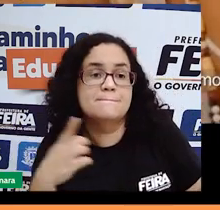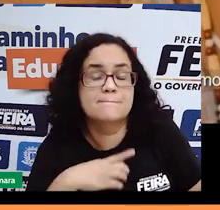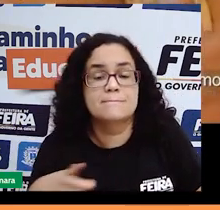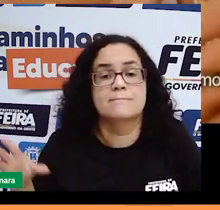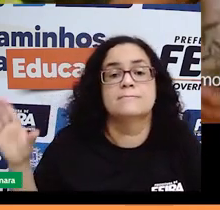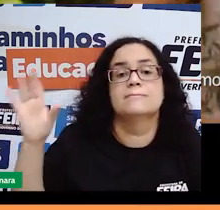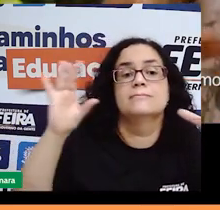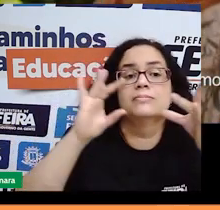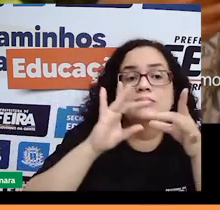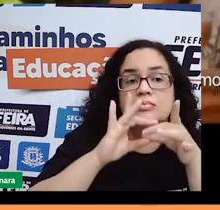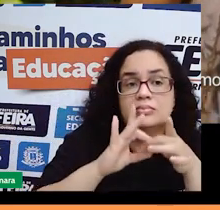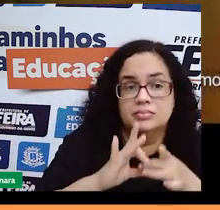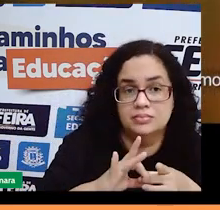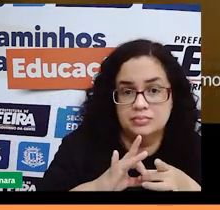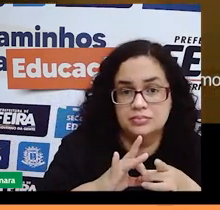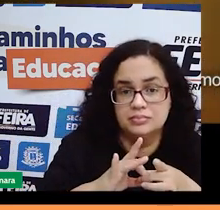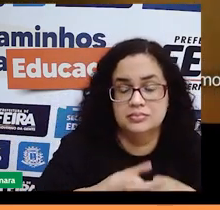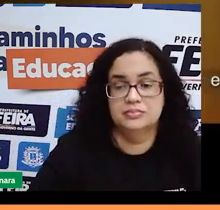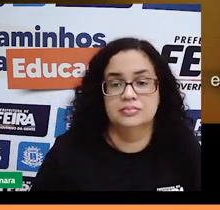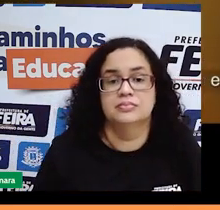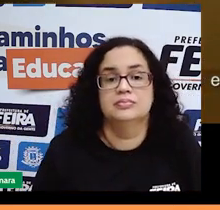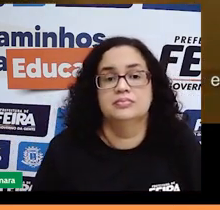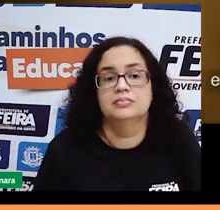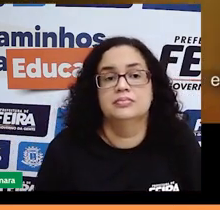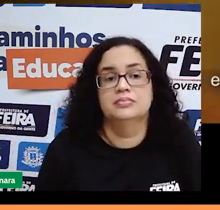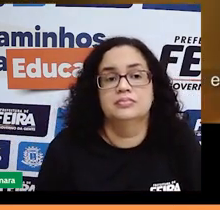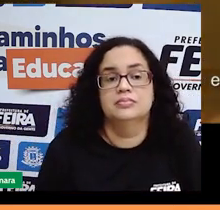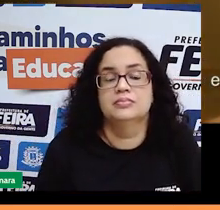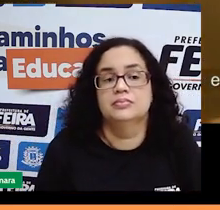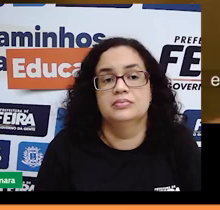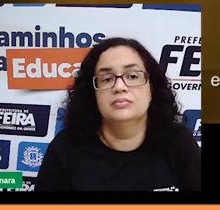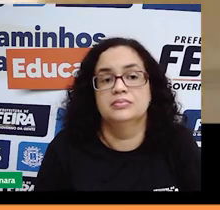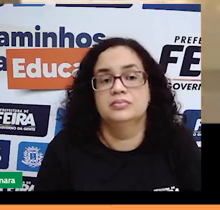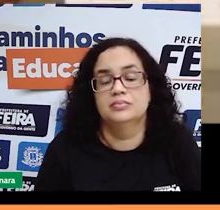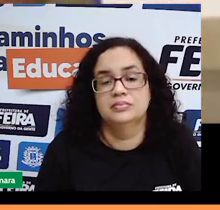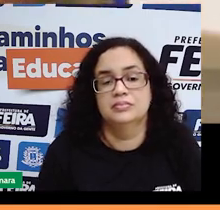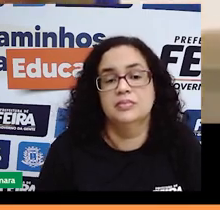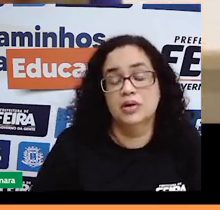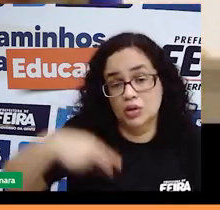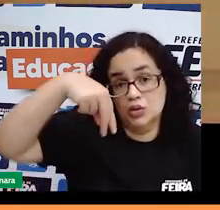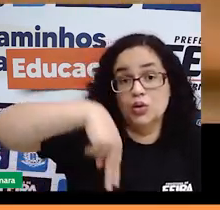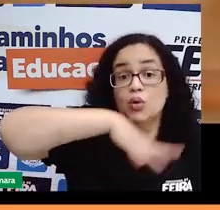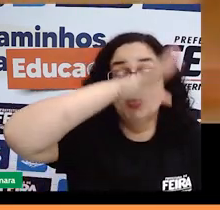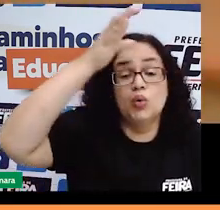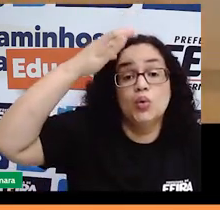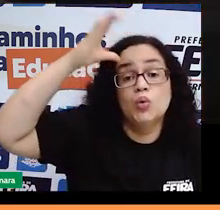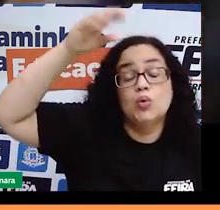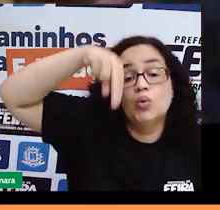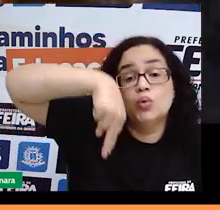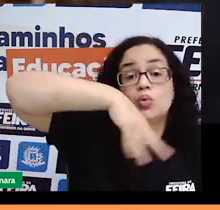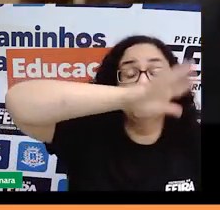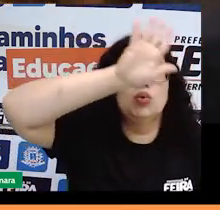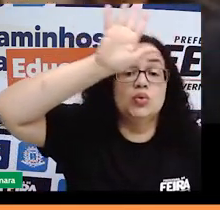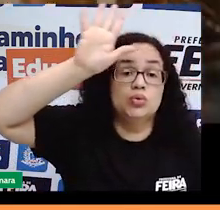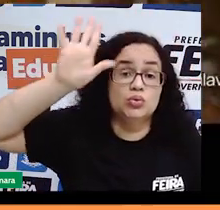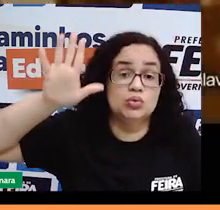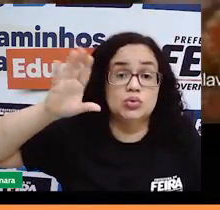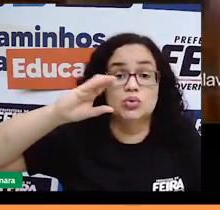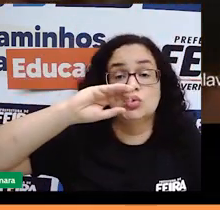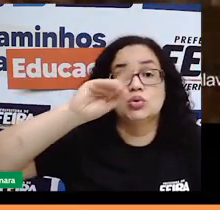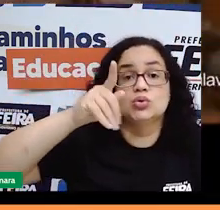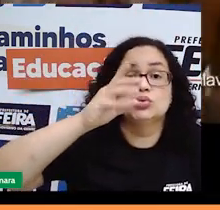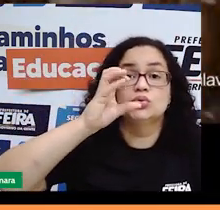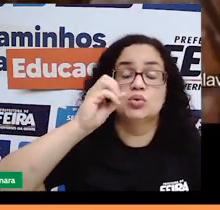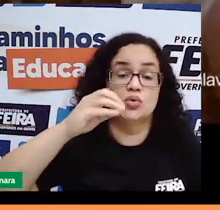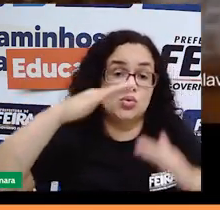Nós vamos para os rituais deles em toda a gente e com outras aldeias do Nordeste também. Povo, Cariri e Chocó. A aldeia Cariri e Chocó.